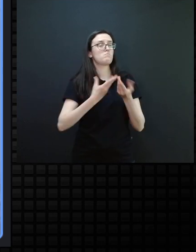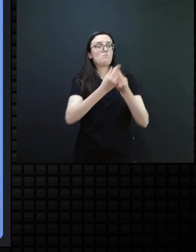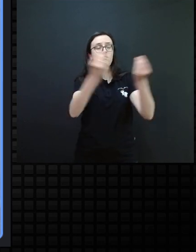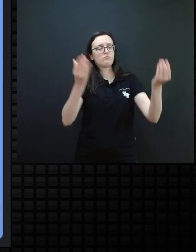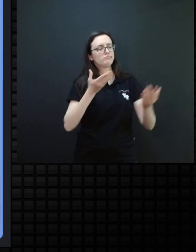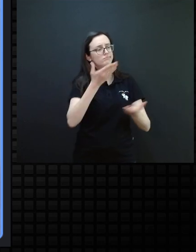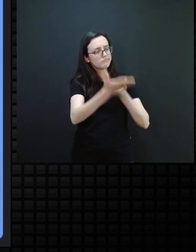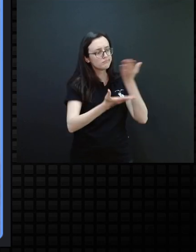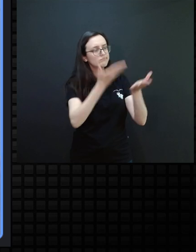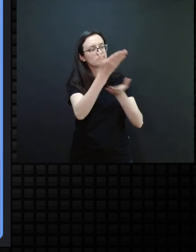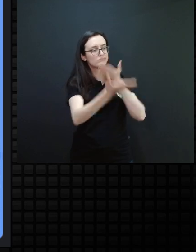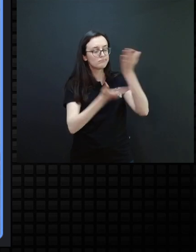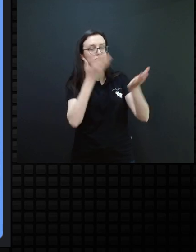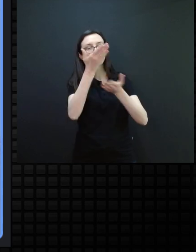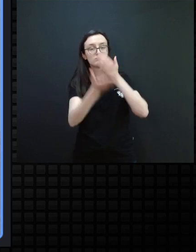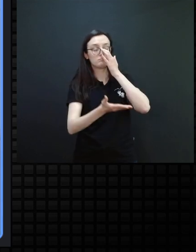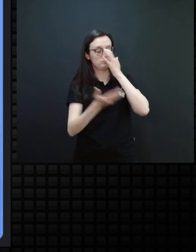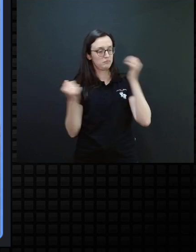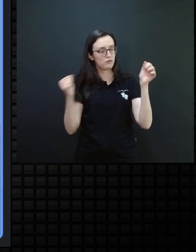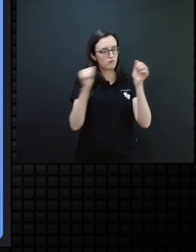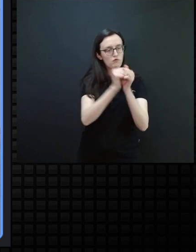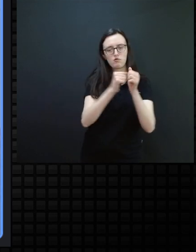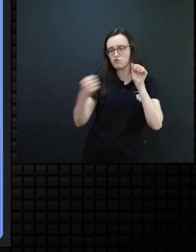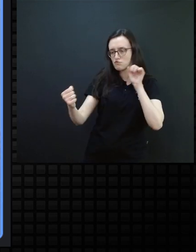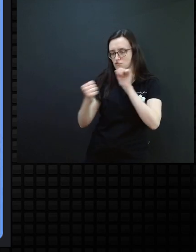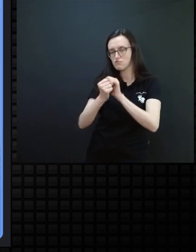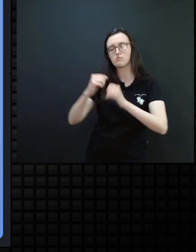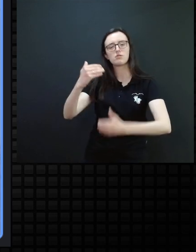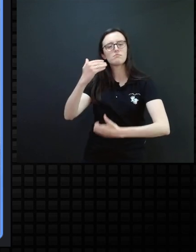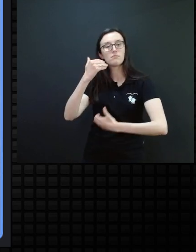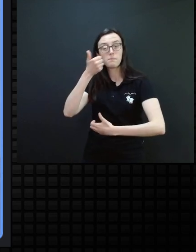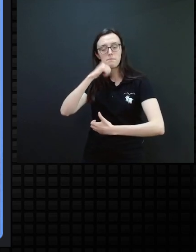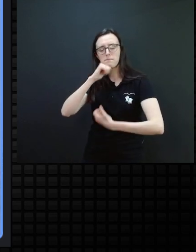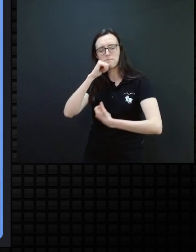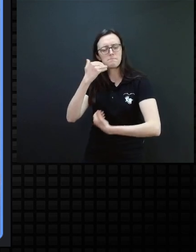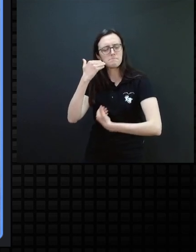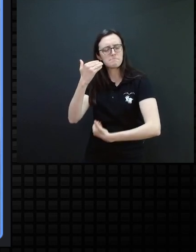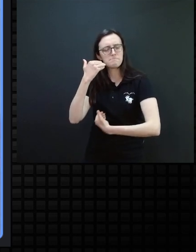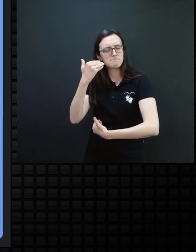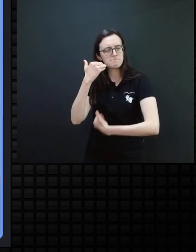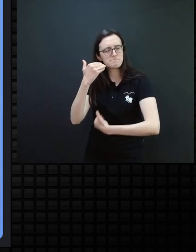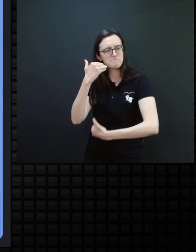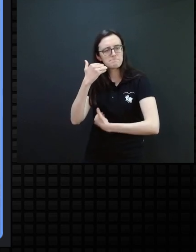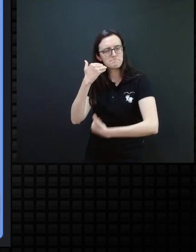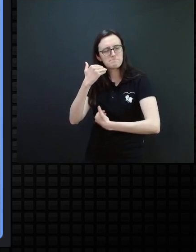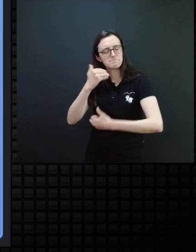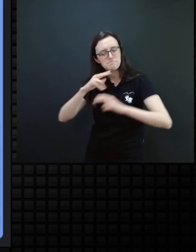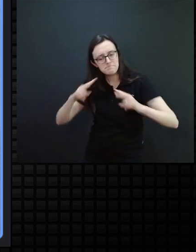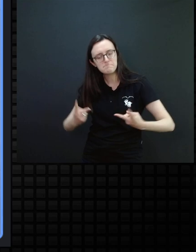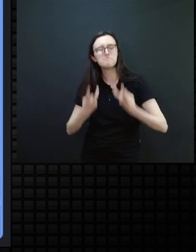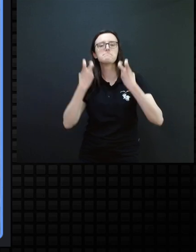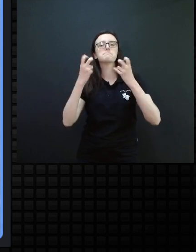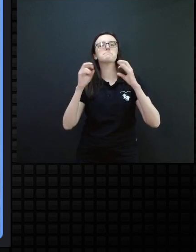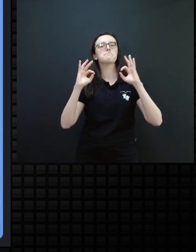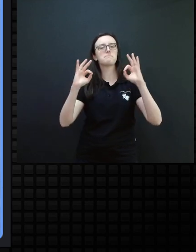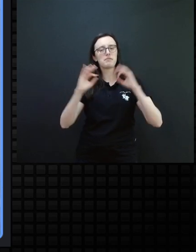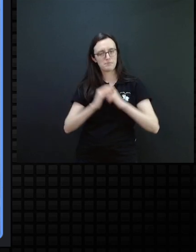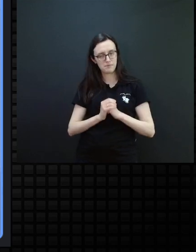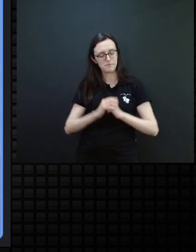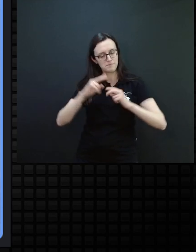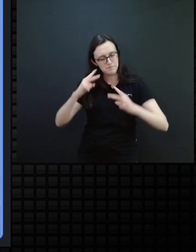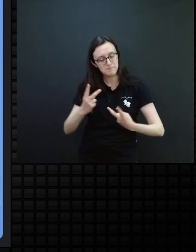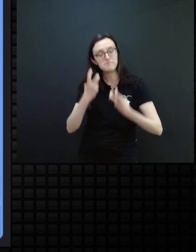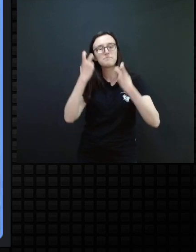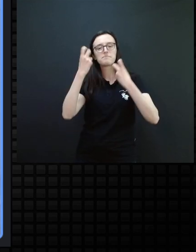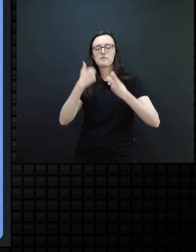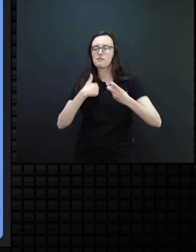atendimentos aqui, lado a lado, no colo da mãe, nesse reconhecimento do eu,